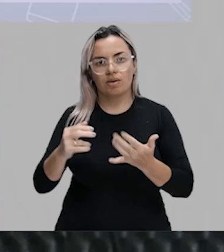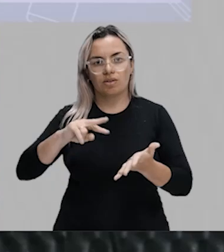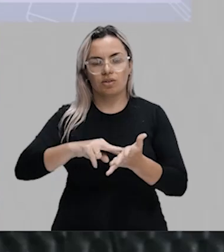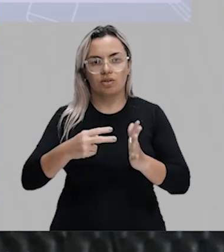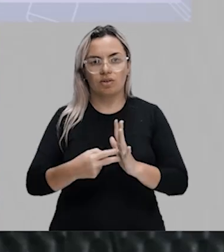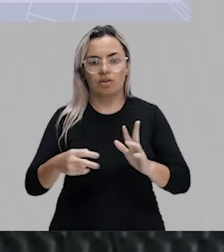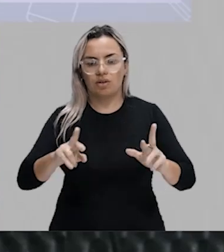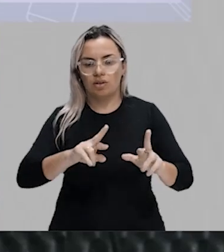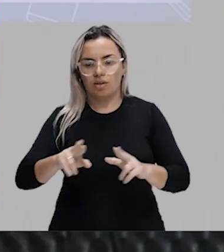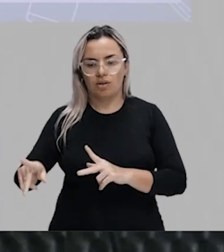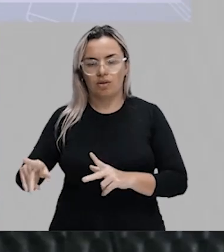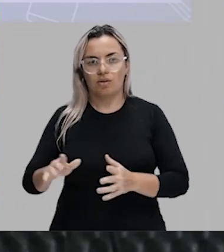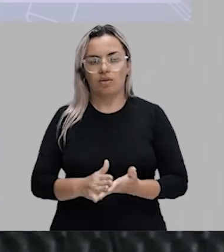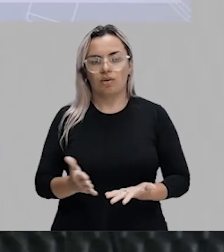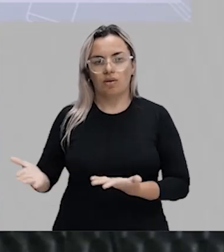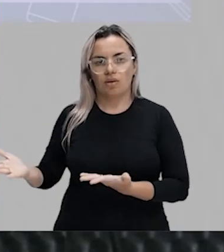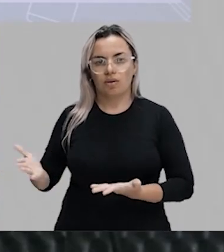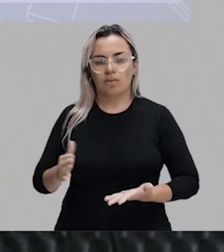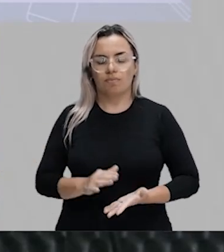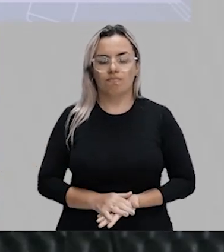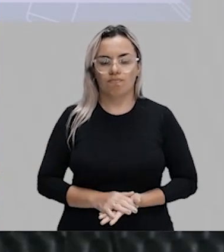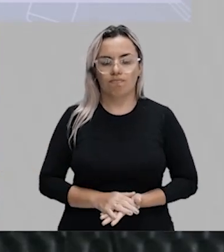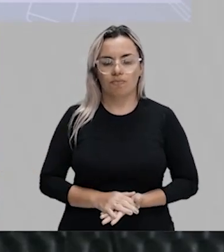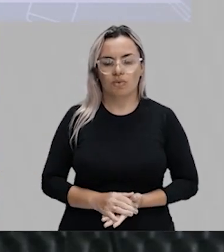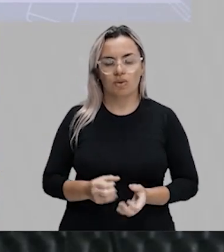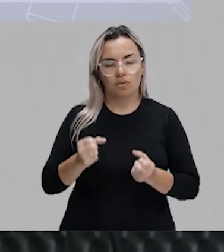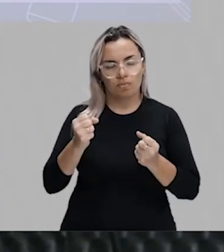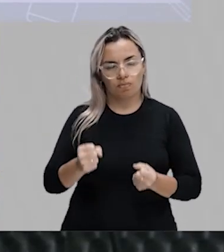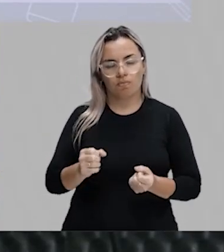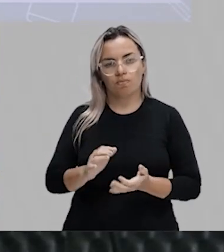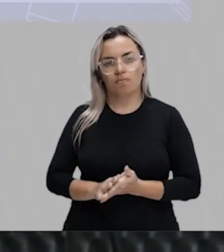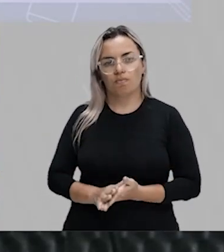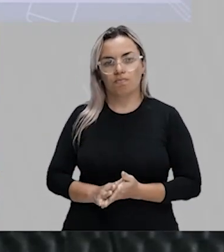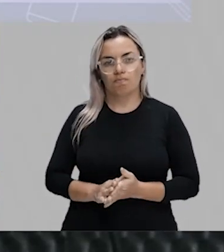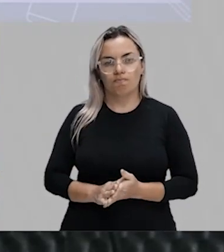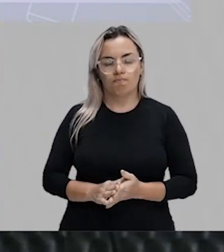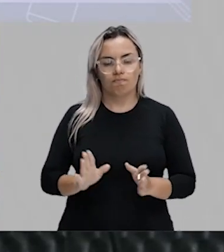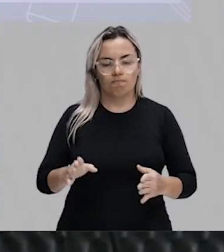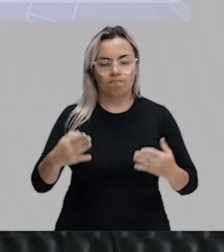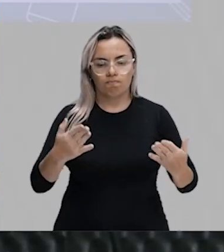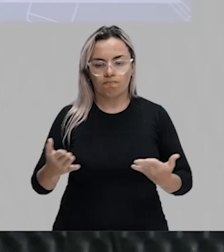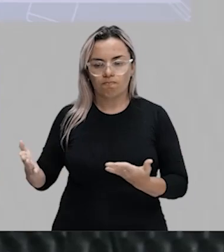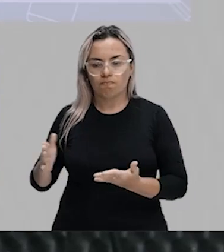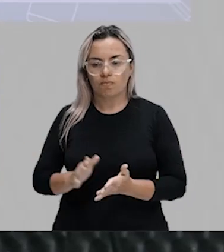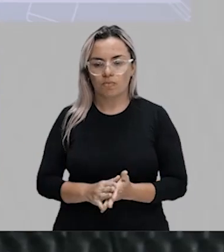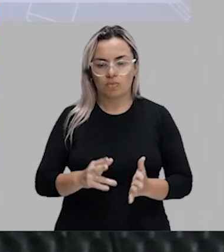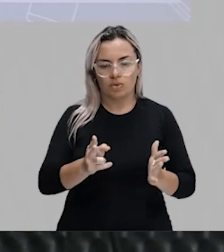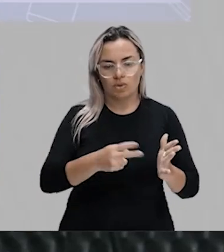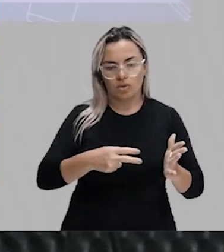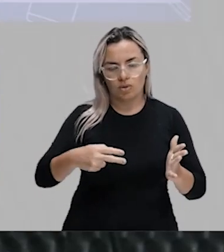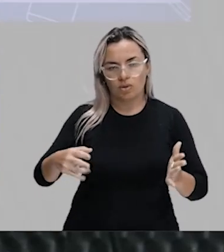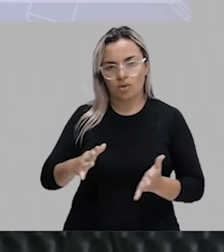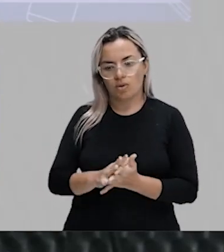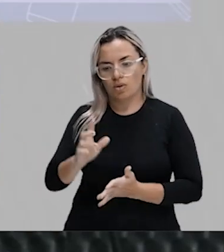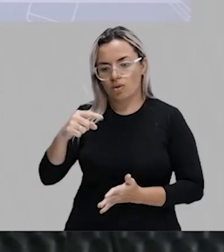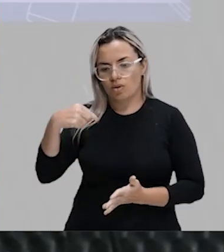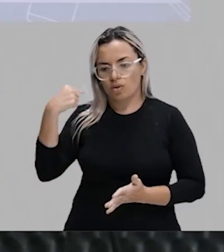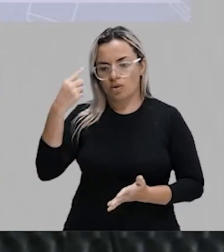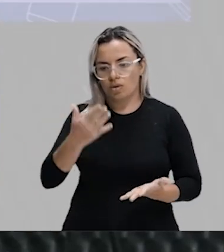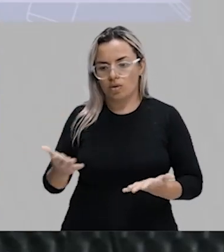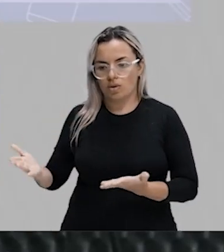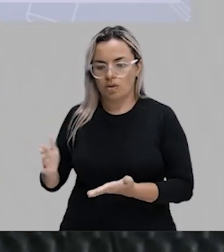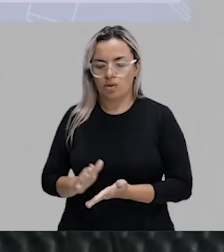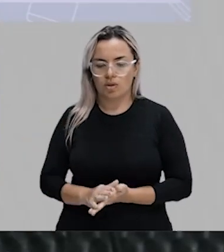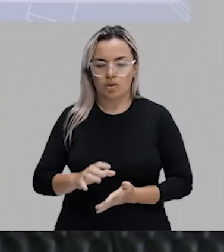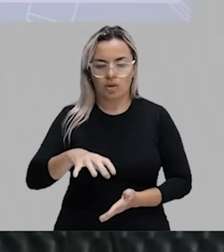em espanhol, eles são uma arapuca. Vejamos como exemplo o vocabulário em espanhol. Acabei de falar isso. Assim